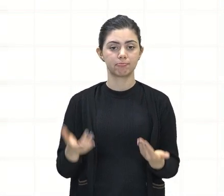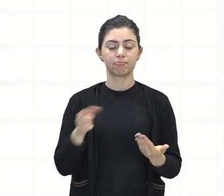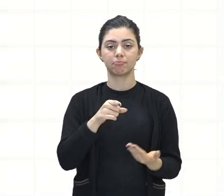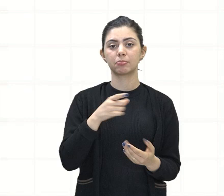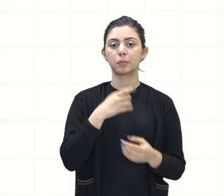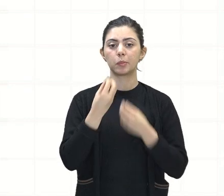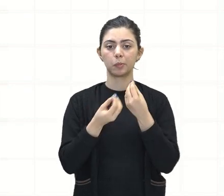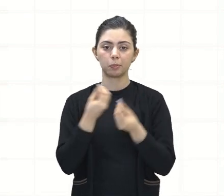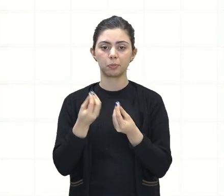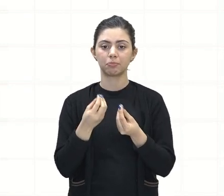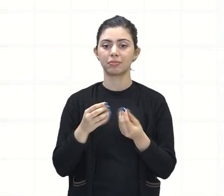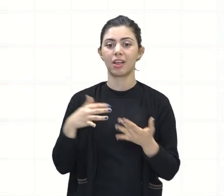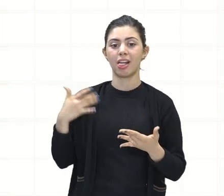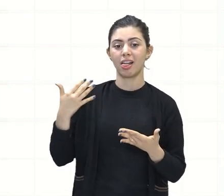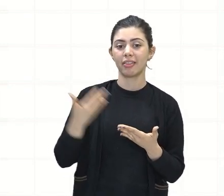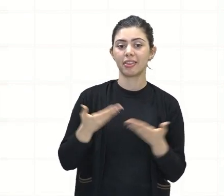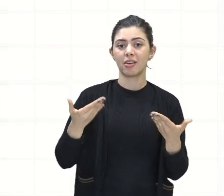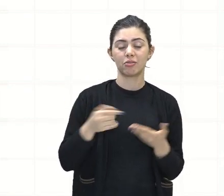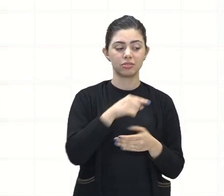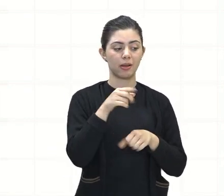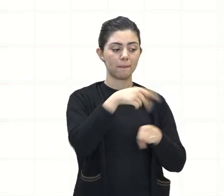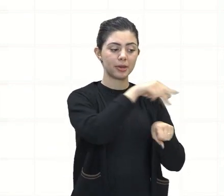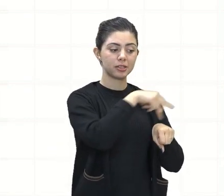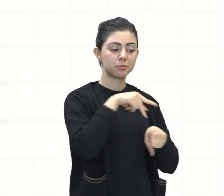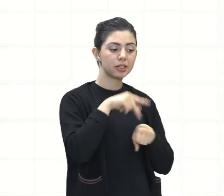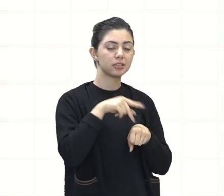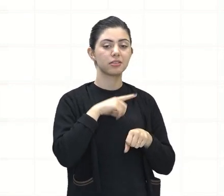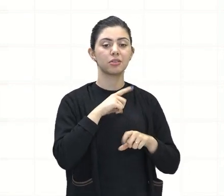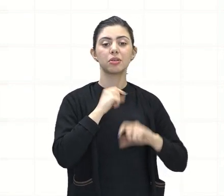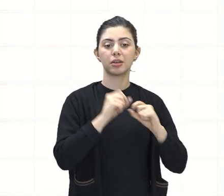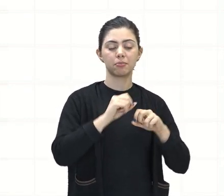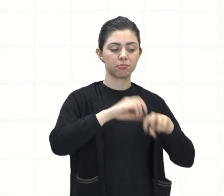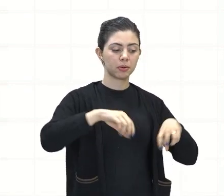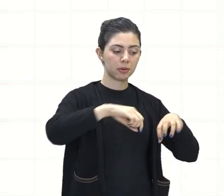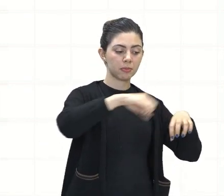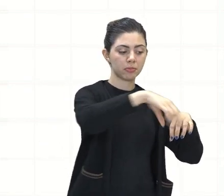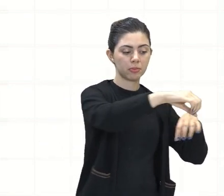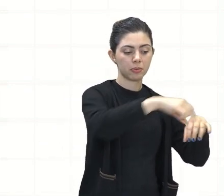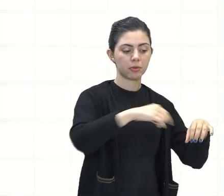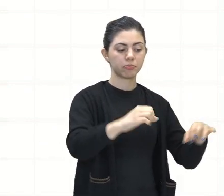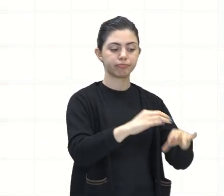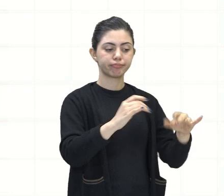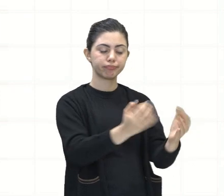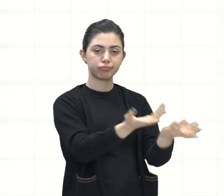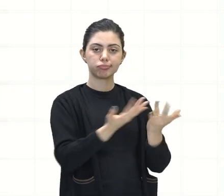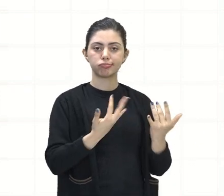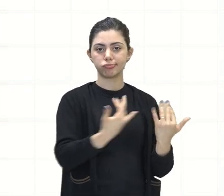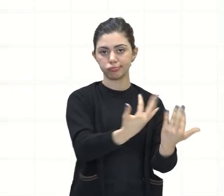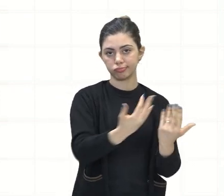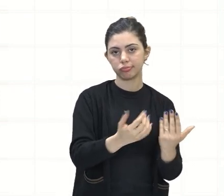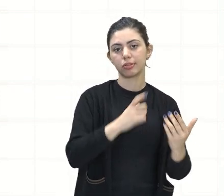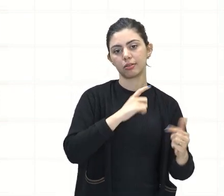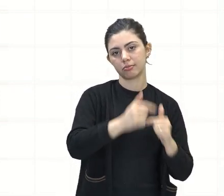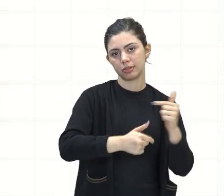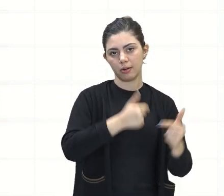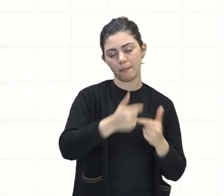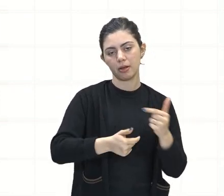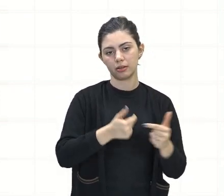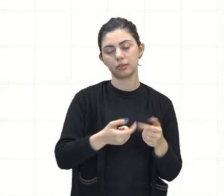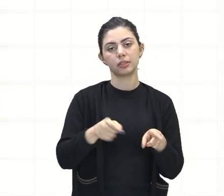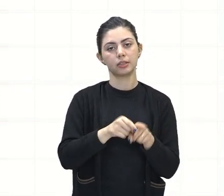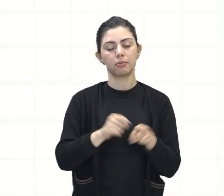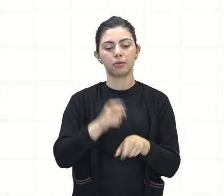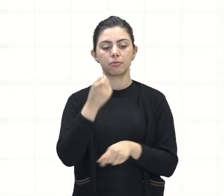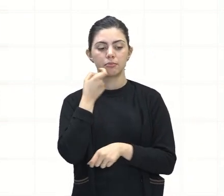nações até hoje são grandes produtoras de produtos oriundos da atividade de agricultura e também da atividade de pecuária, tá